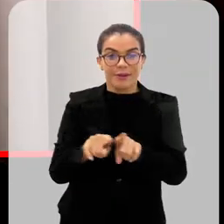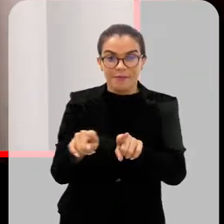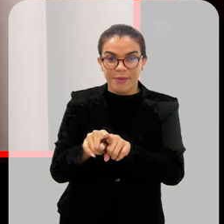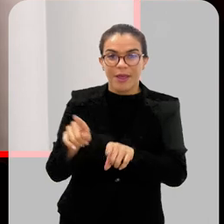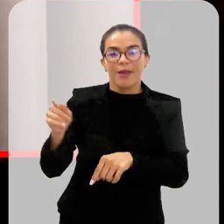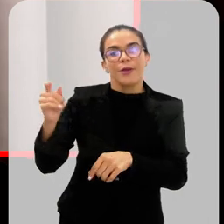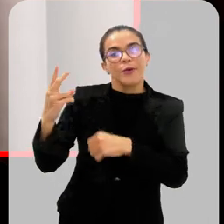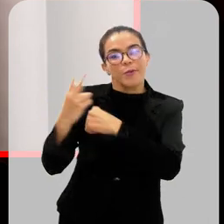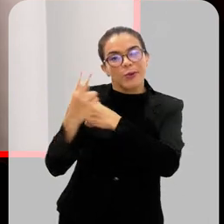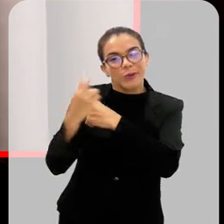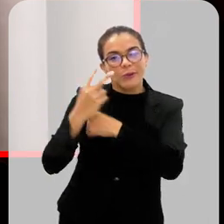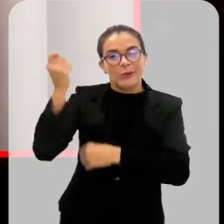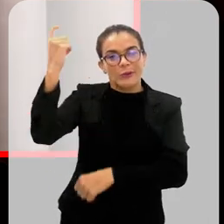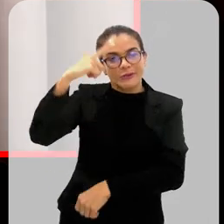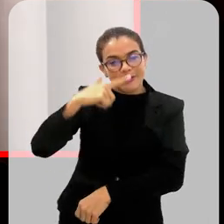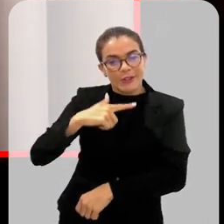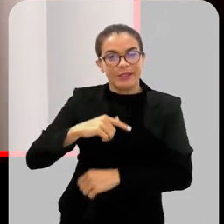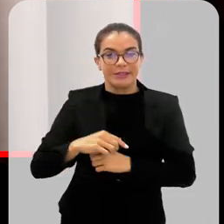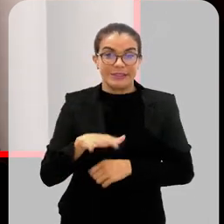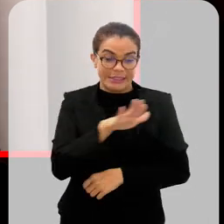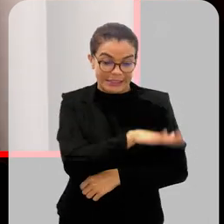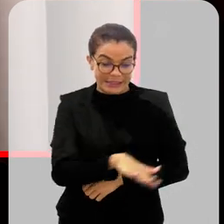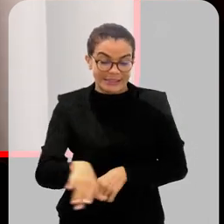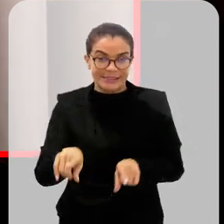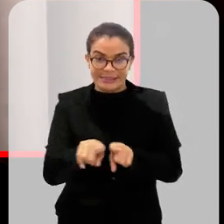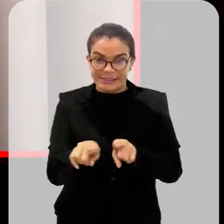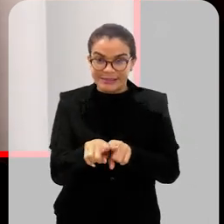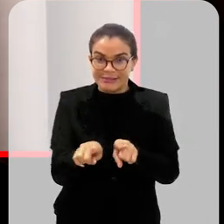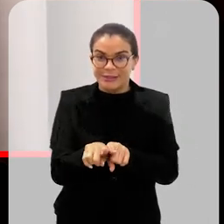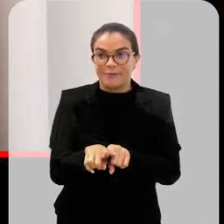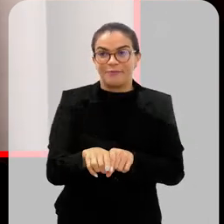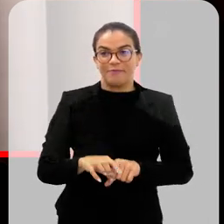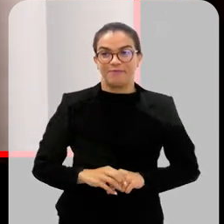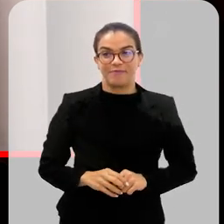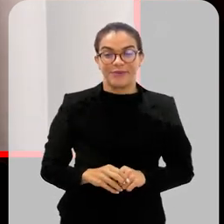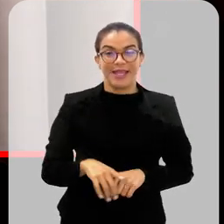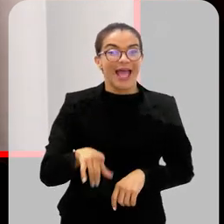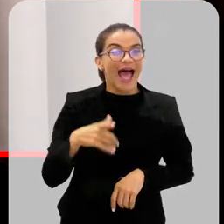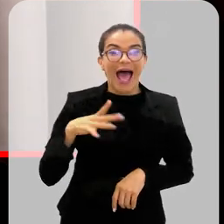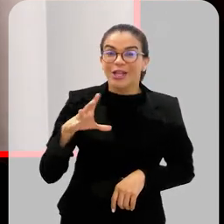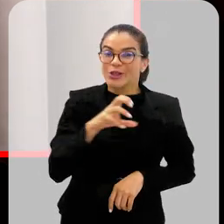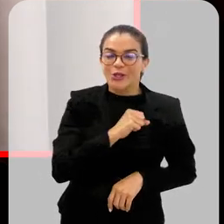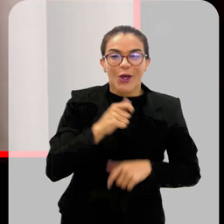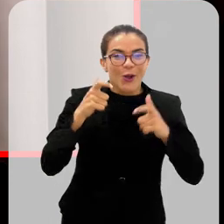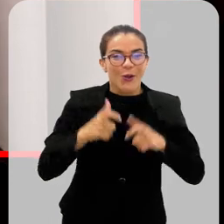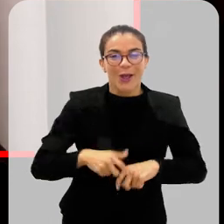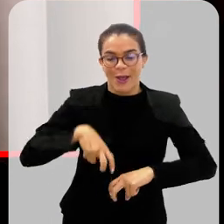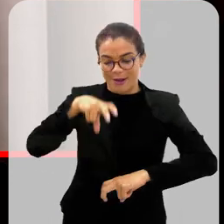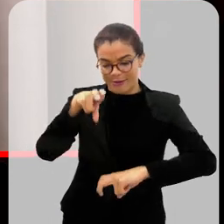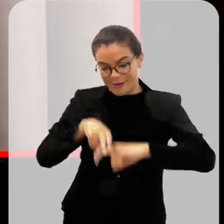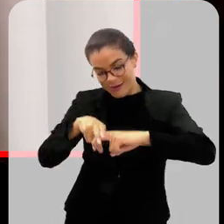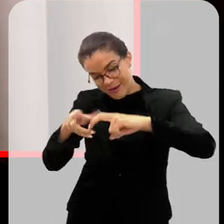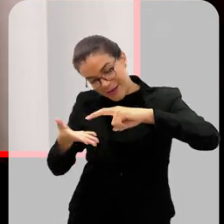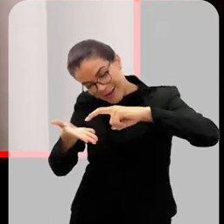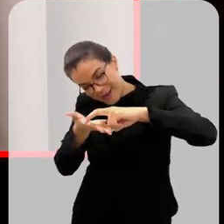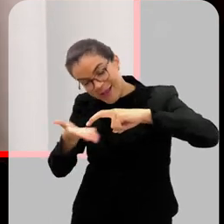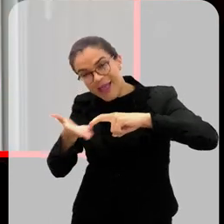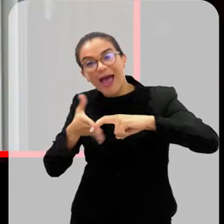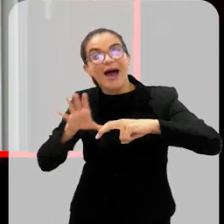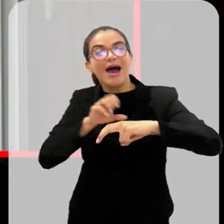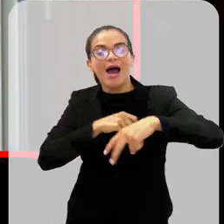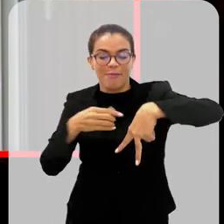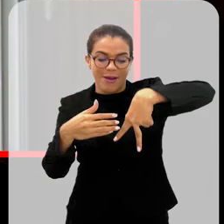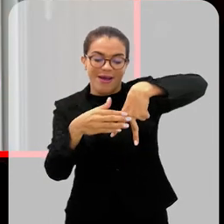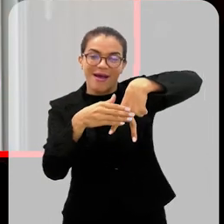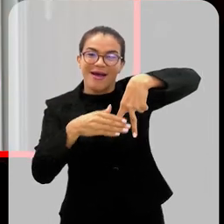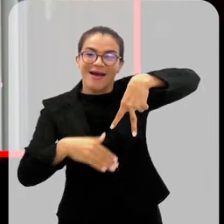lembrar de passar nas crianças que vão para a escola. O mosquito gosta desses ambientes embaixo das carteiras, ele gosta de pegar a perna das